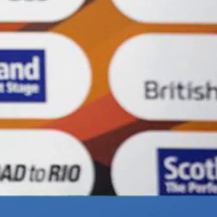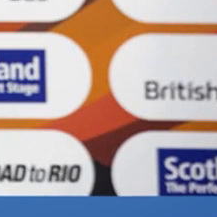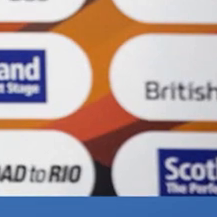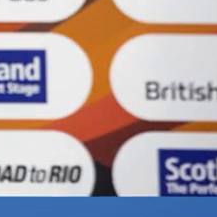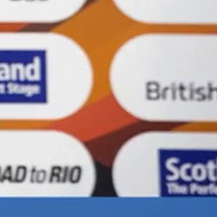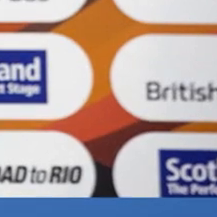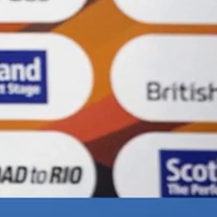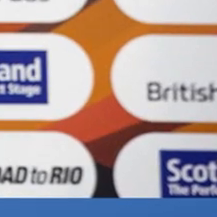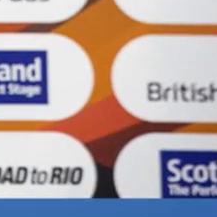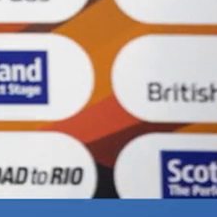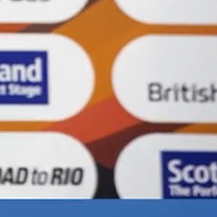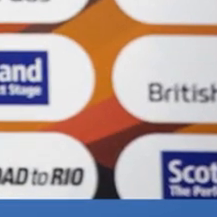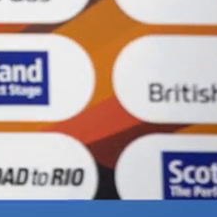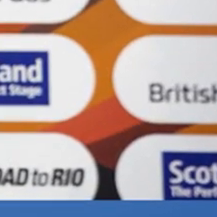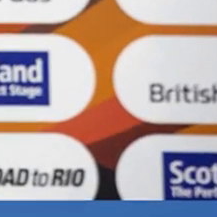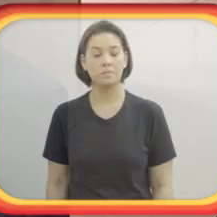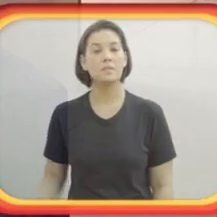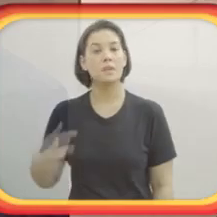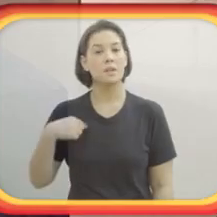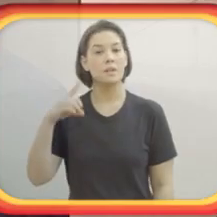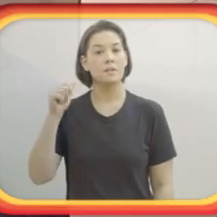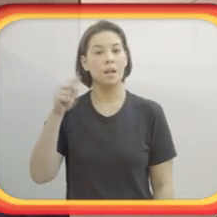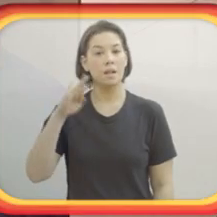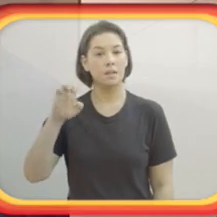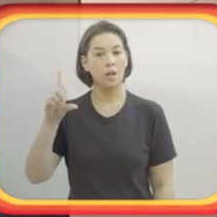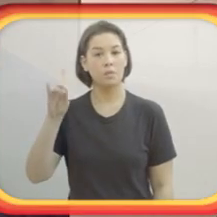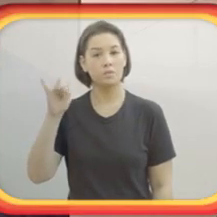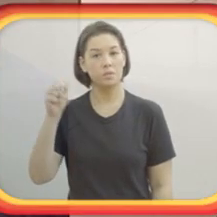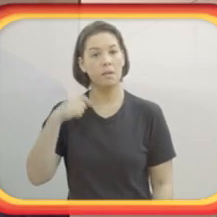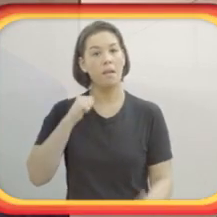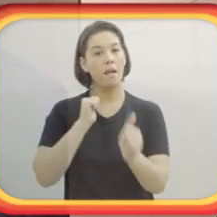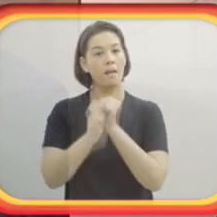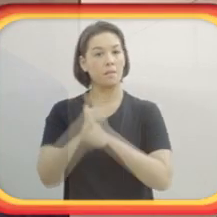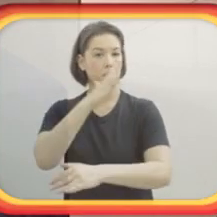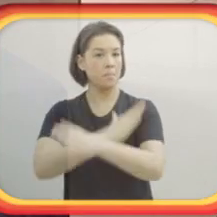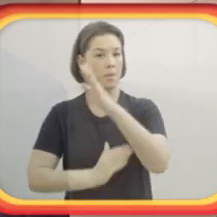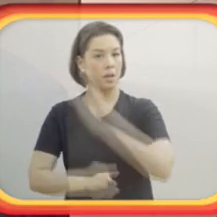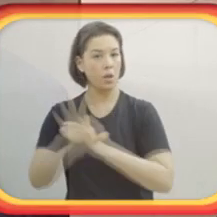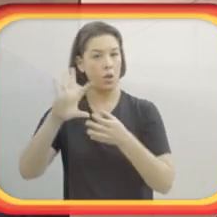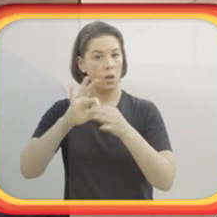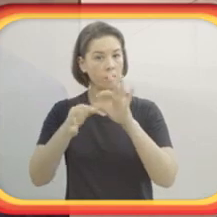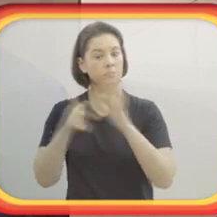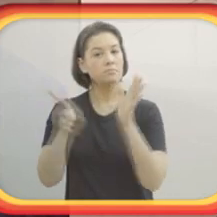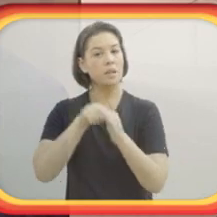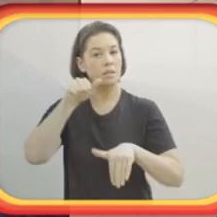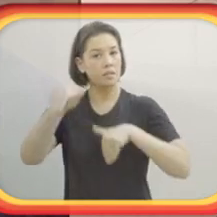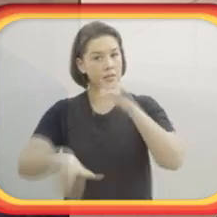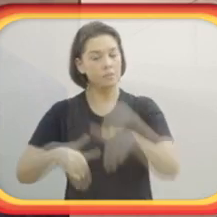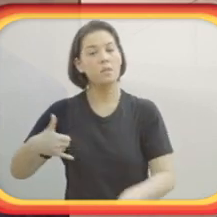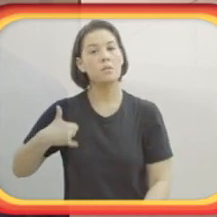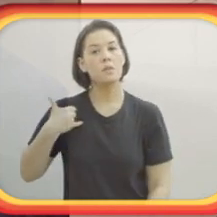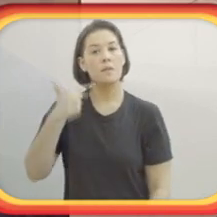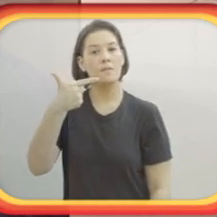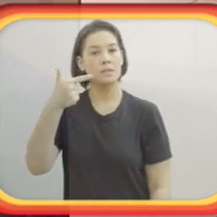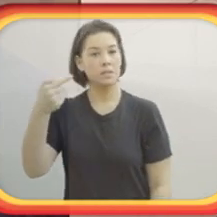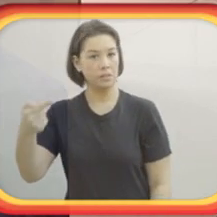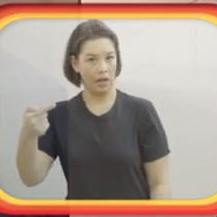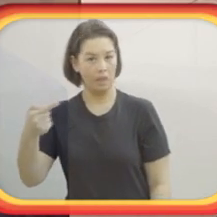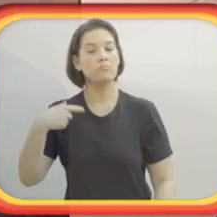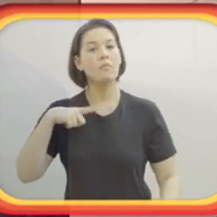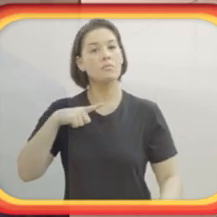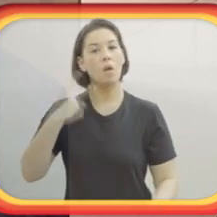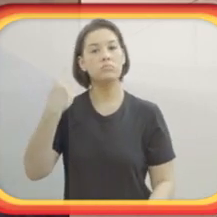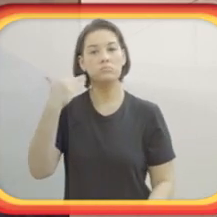Painel. Glasgow. Entrevista em uma sala. Sou Daniel Dias, atleta paralímpico da natação, 27 anos. Tenho uma